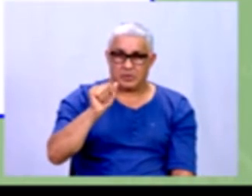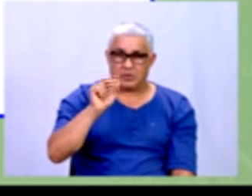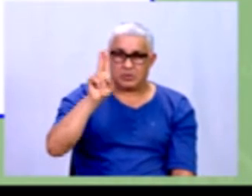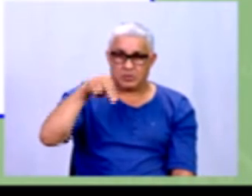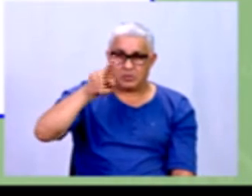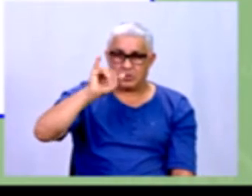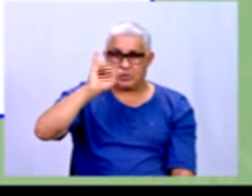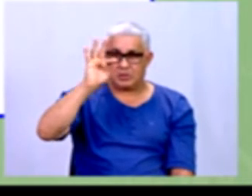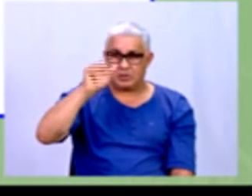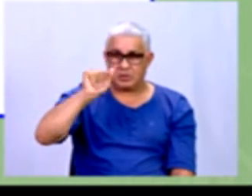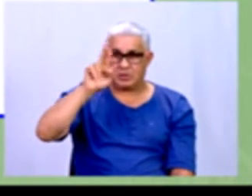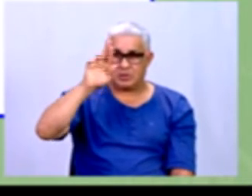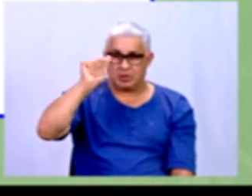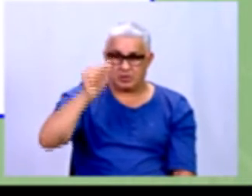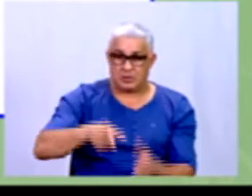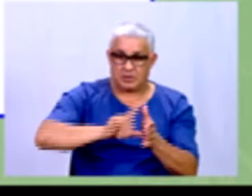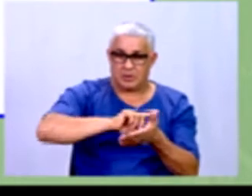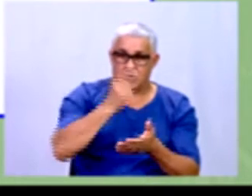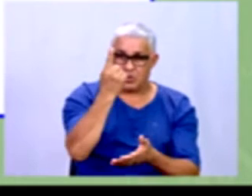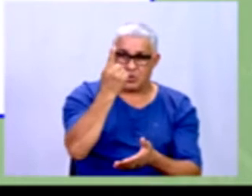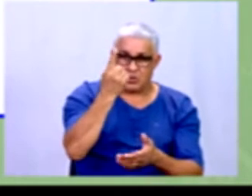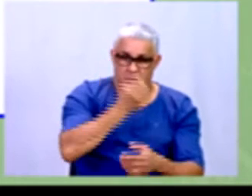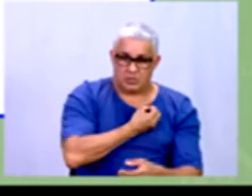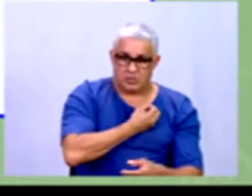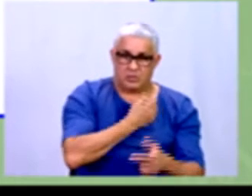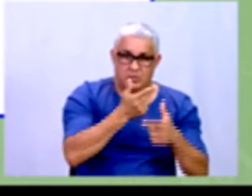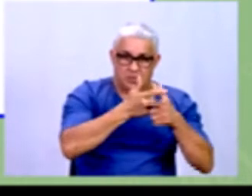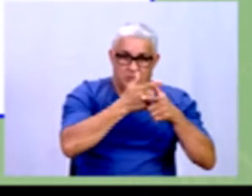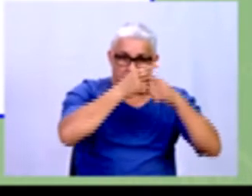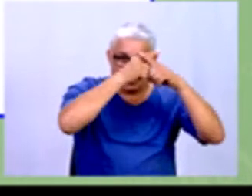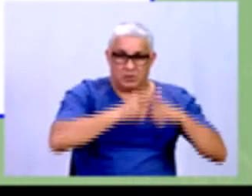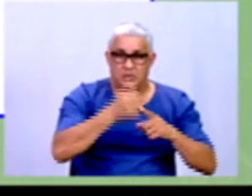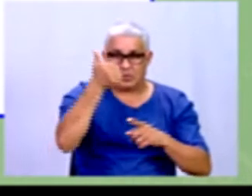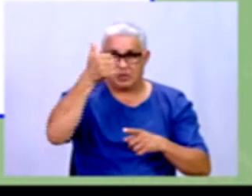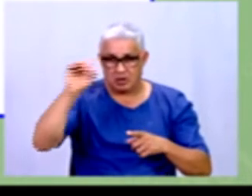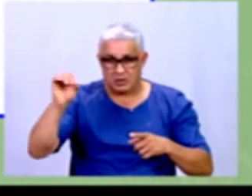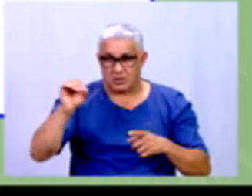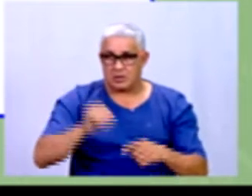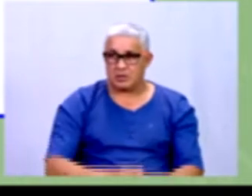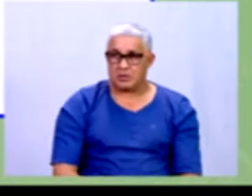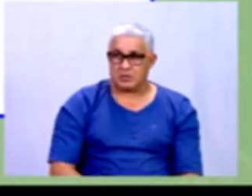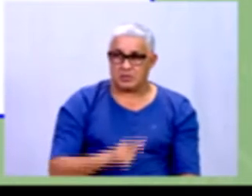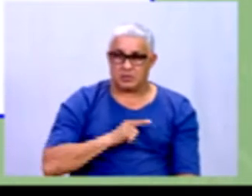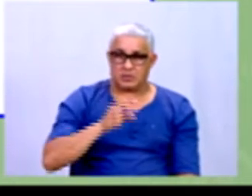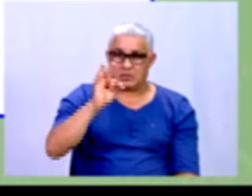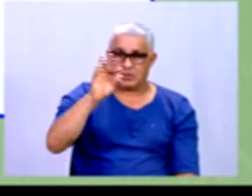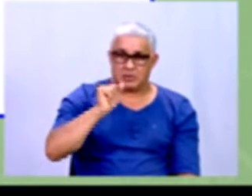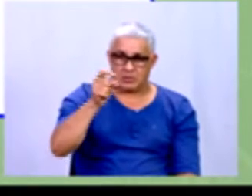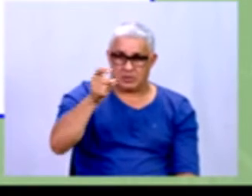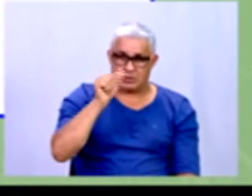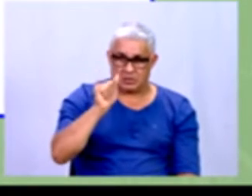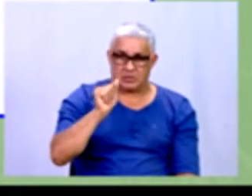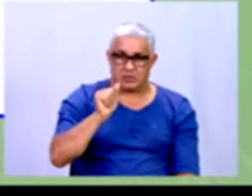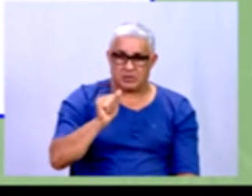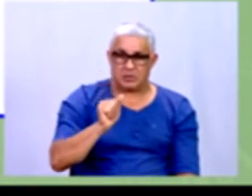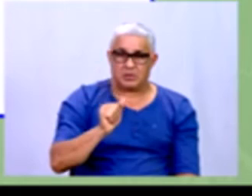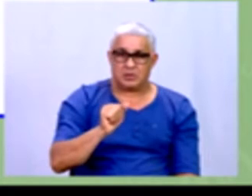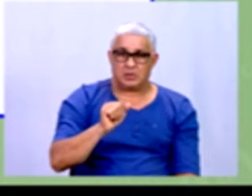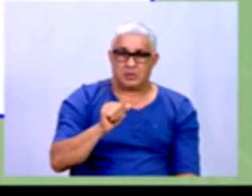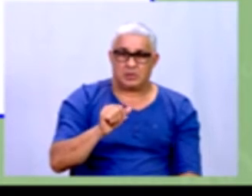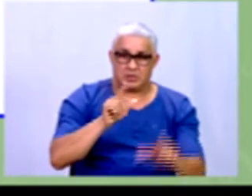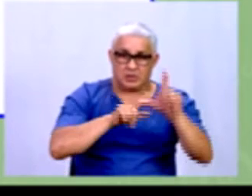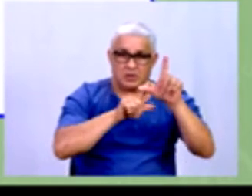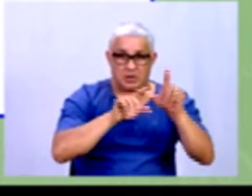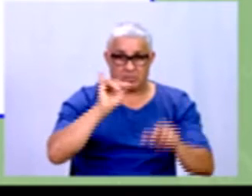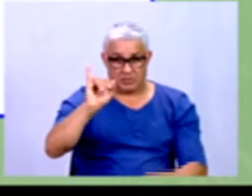que o número antes da gente fazer a multiplicação por 100, tá? Então aqui ela é... A taxa unitária é identificada pela letra I e